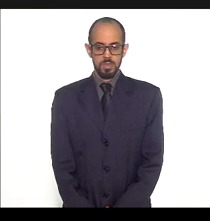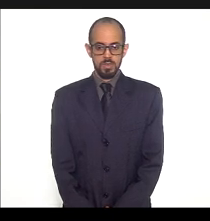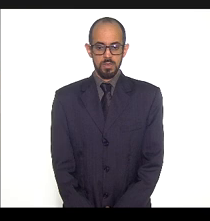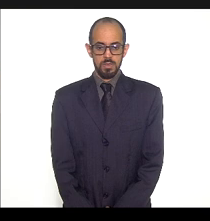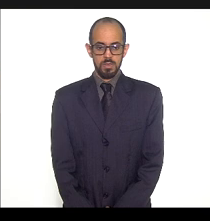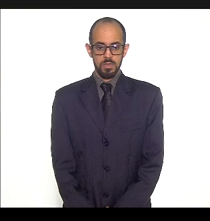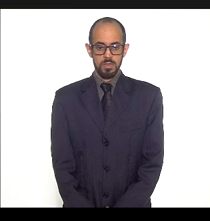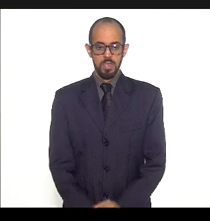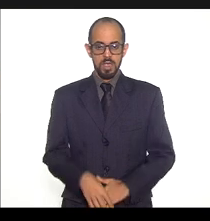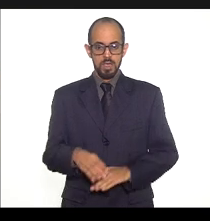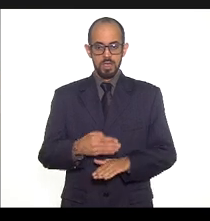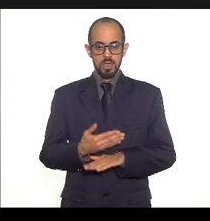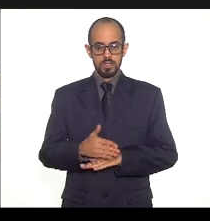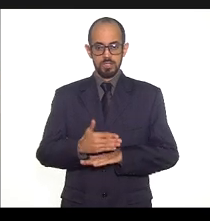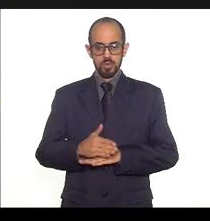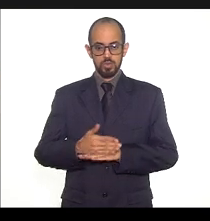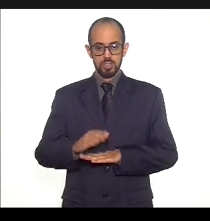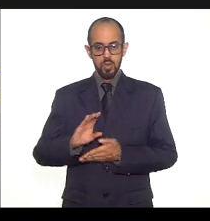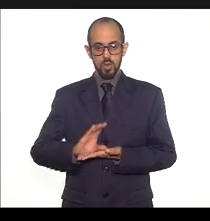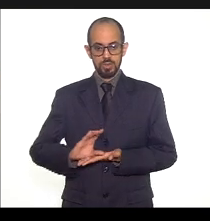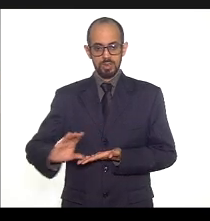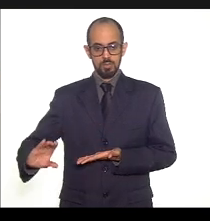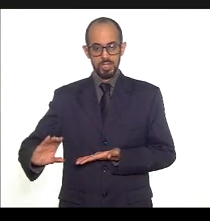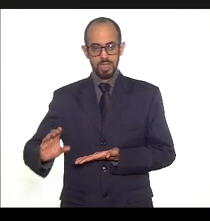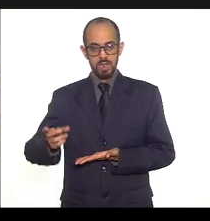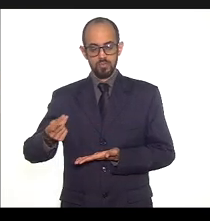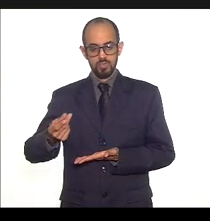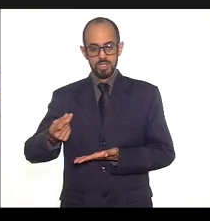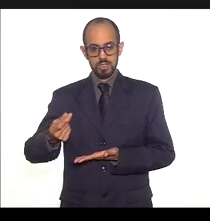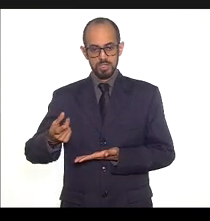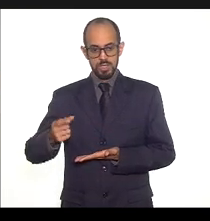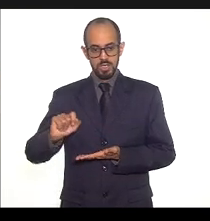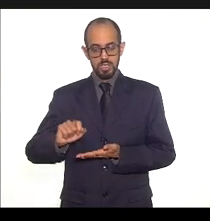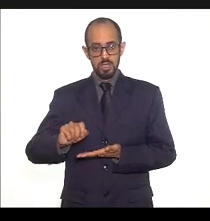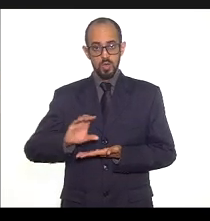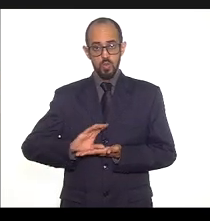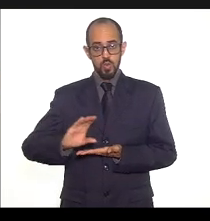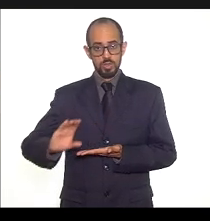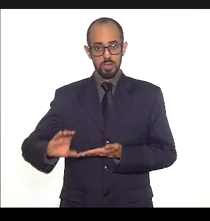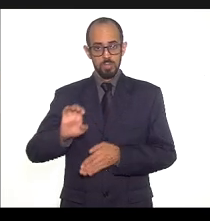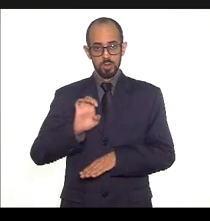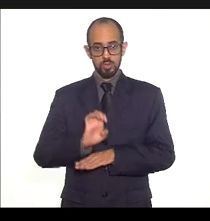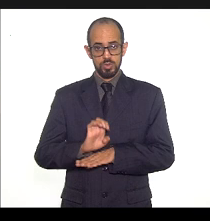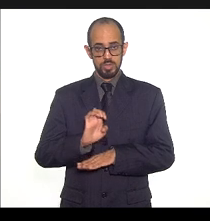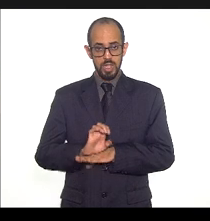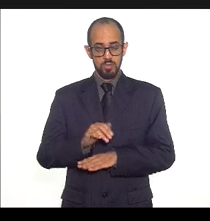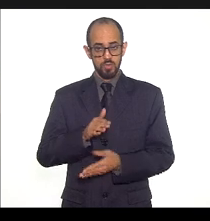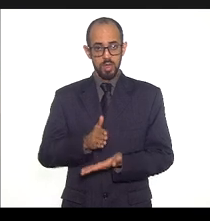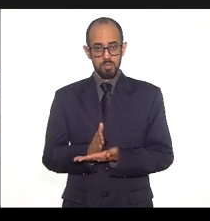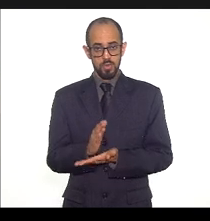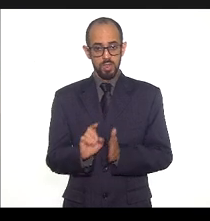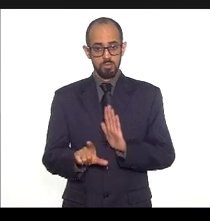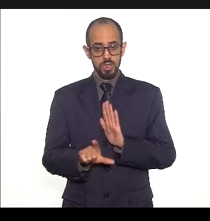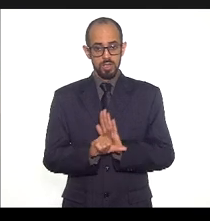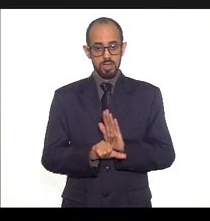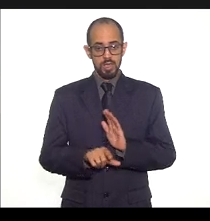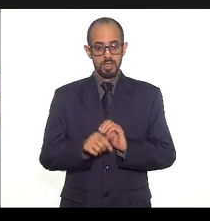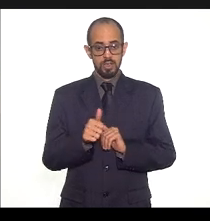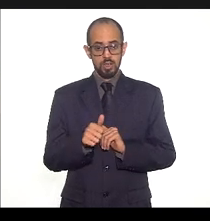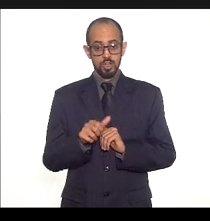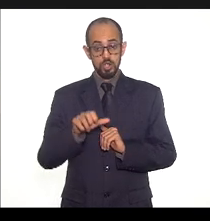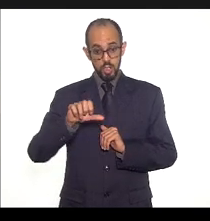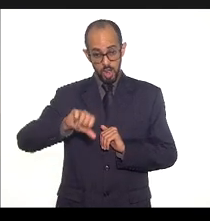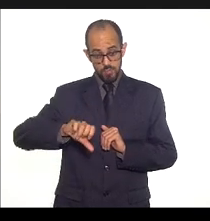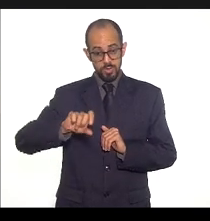execução orçamentária e financeira o orçamento estadual foi aprovado por meio da lei 9.195